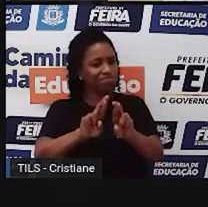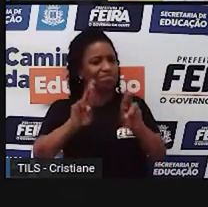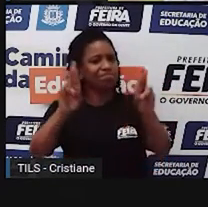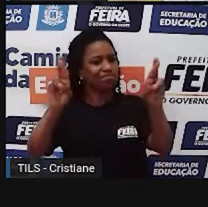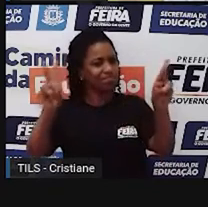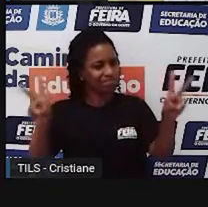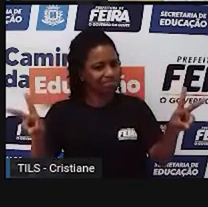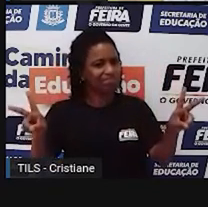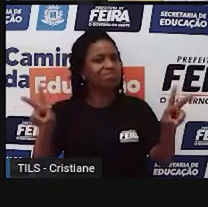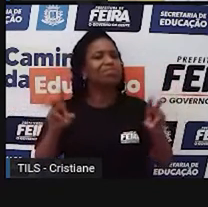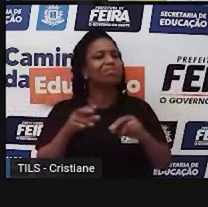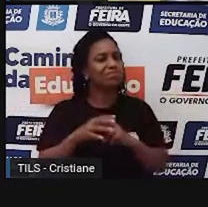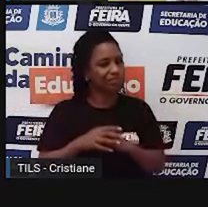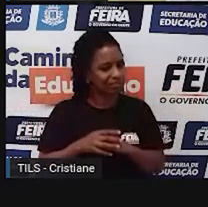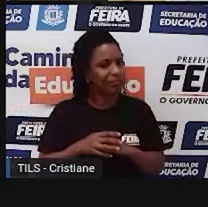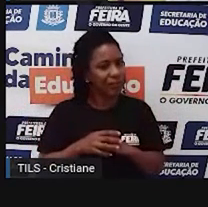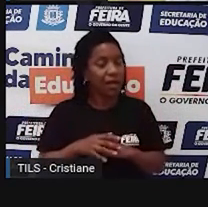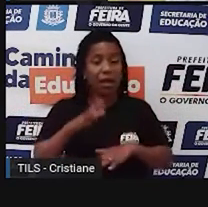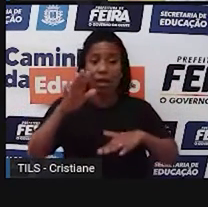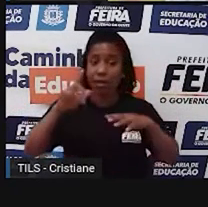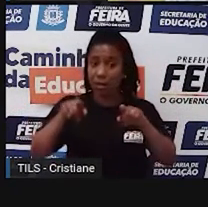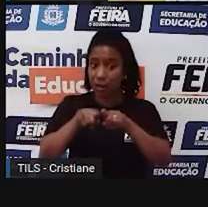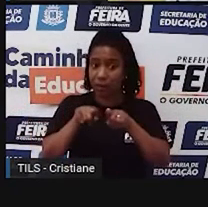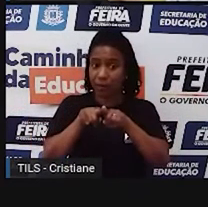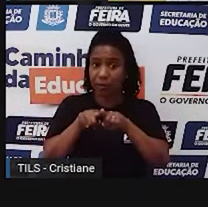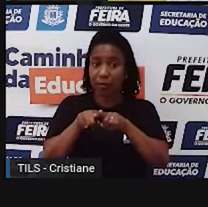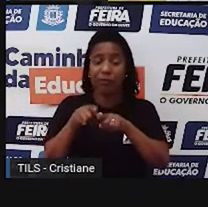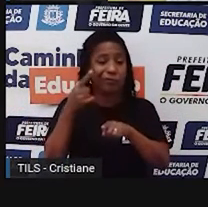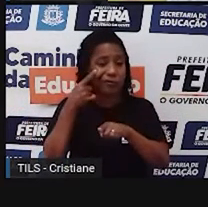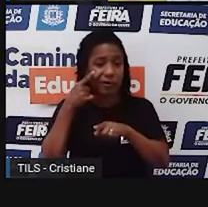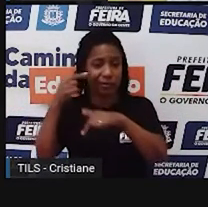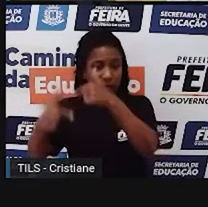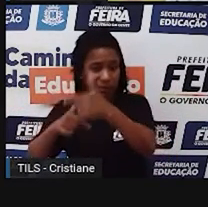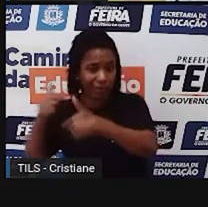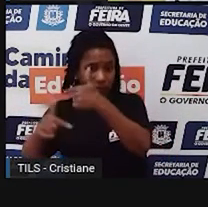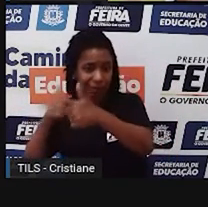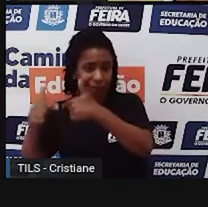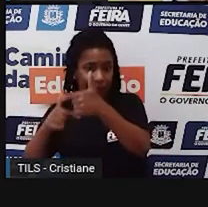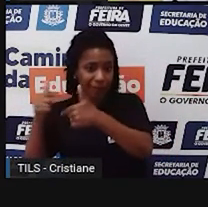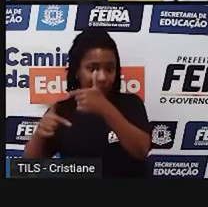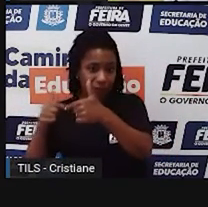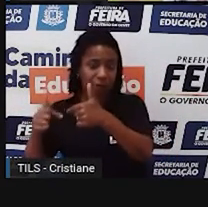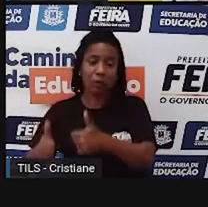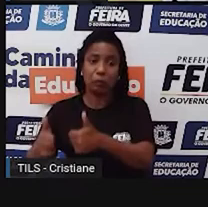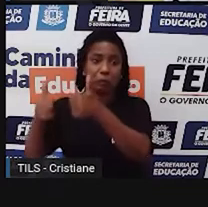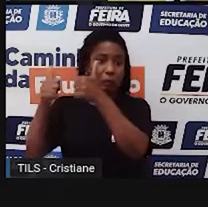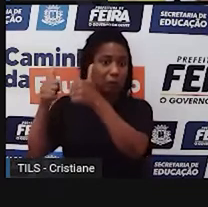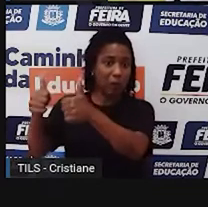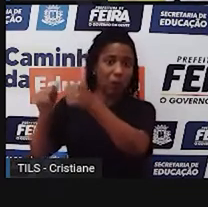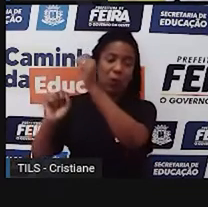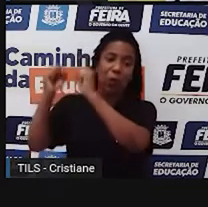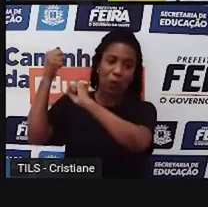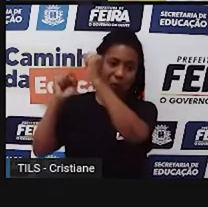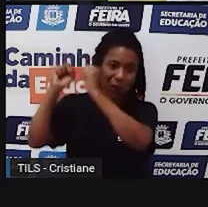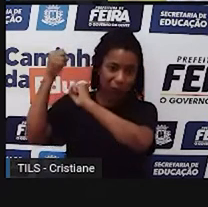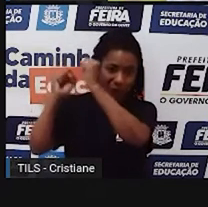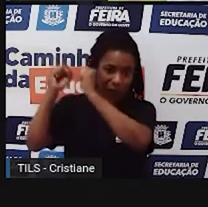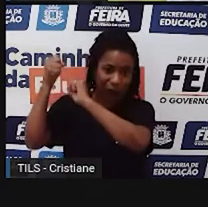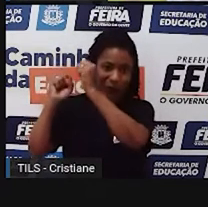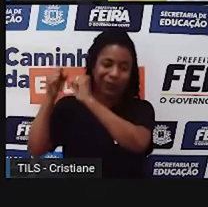a ver também com o trabalho, porque, à medida que você desenvolve um trabalho que tem uma remuneração melhor, que tem,